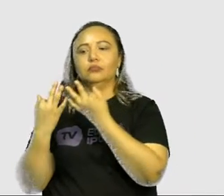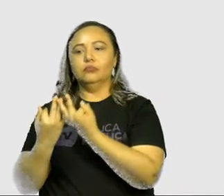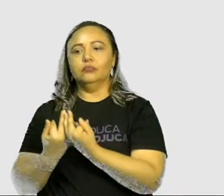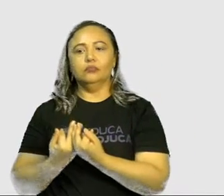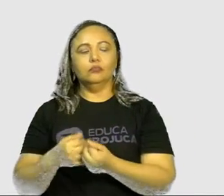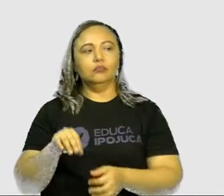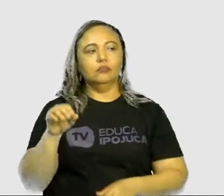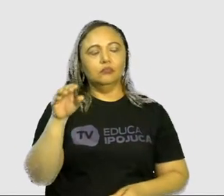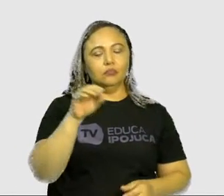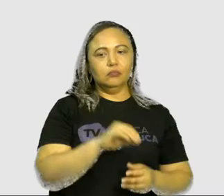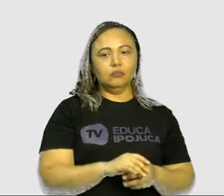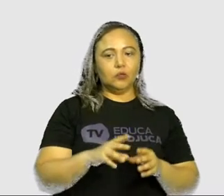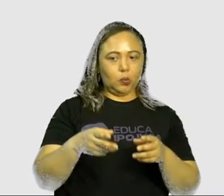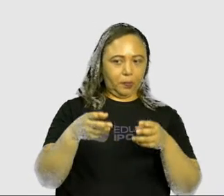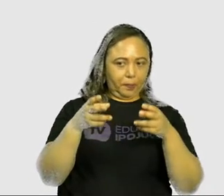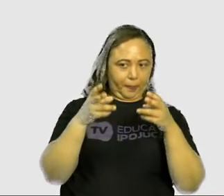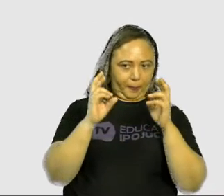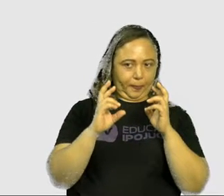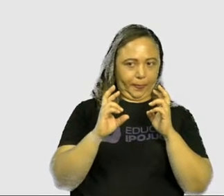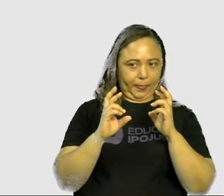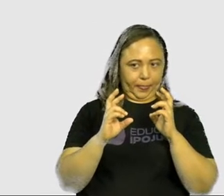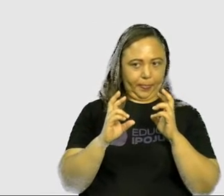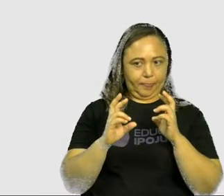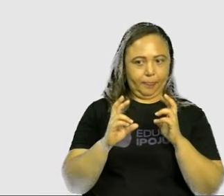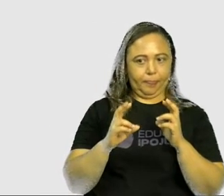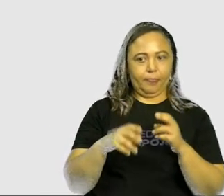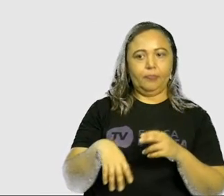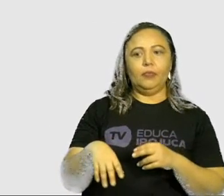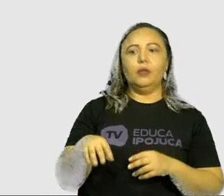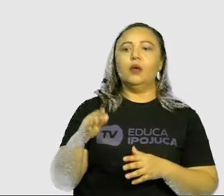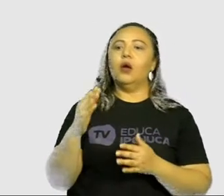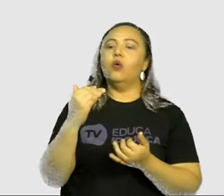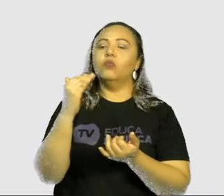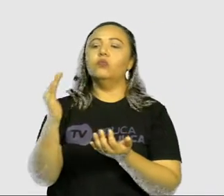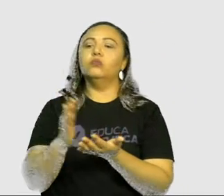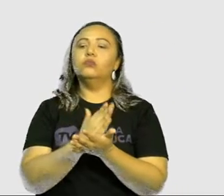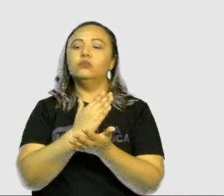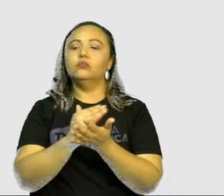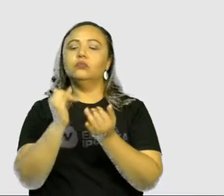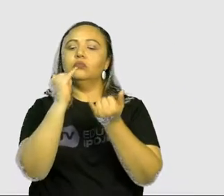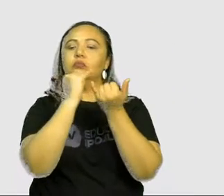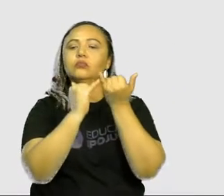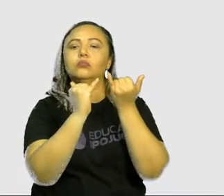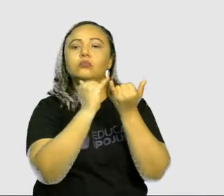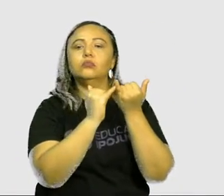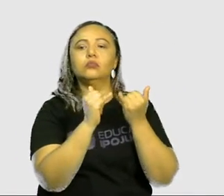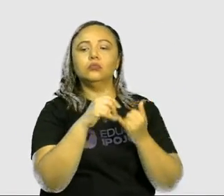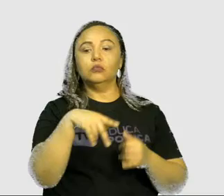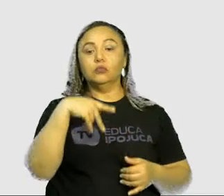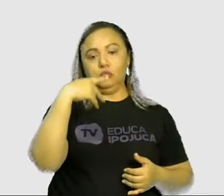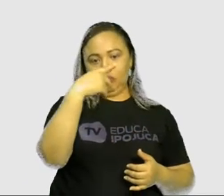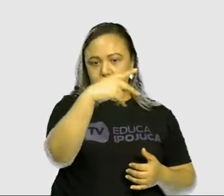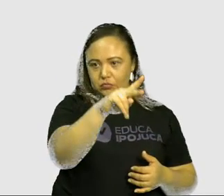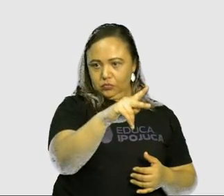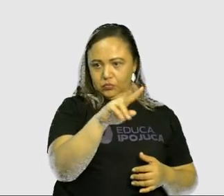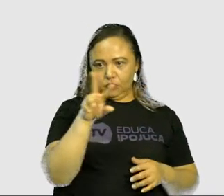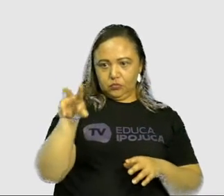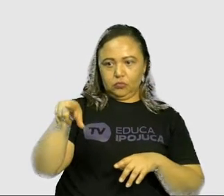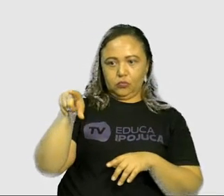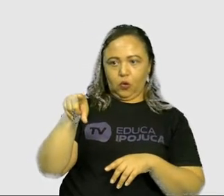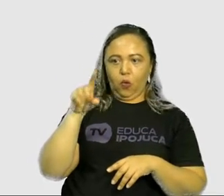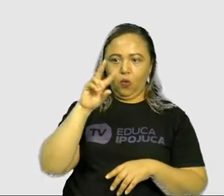Você vai observar, alguma delas se parece com a sua. A gente sabe, né? Que